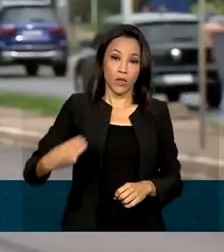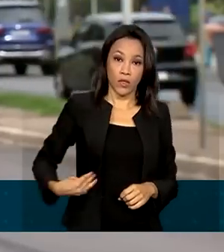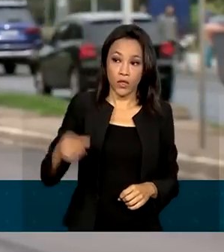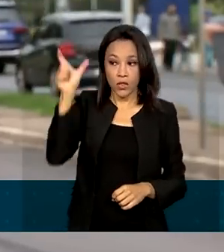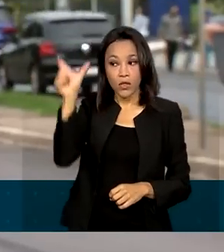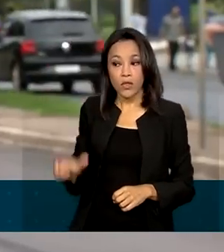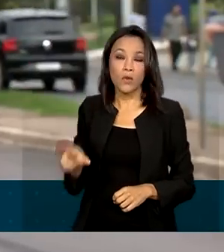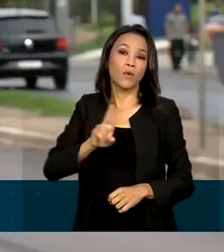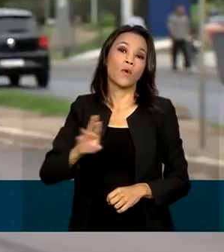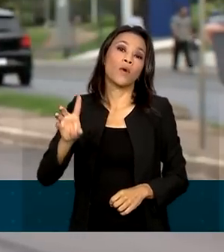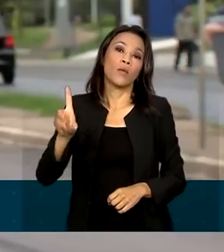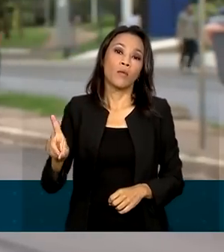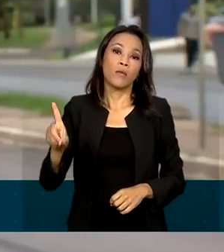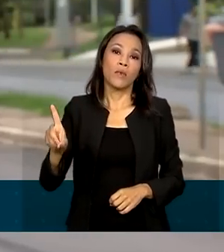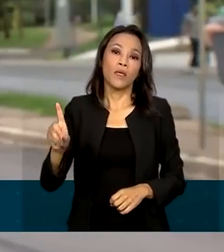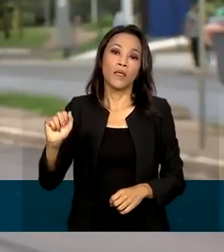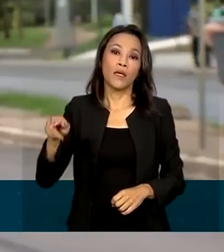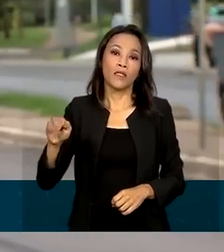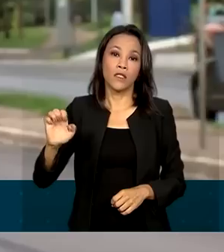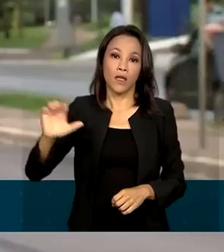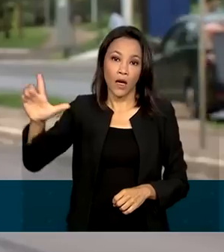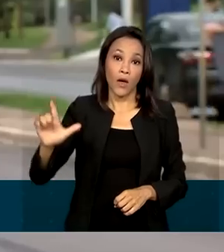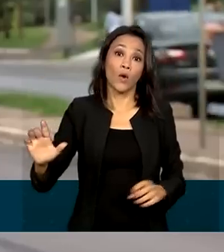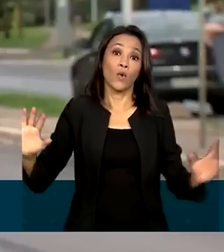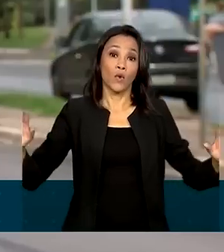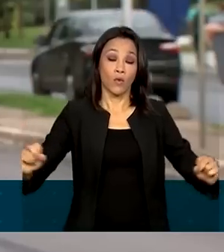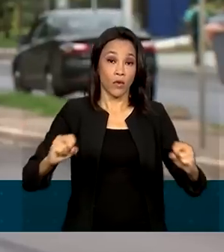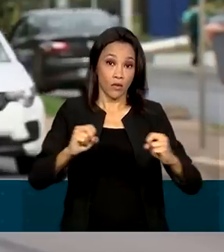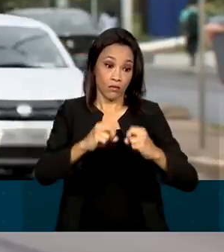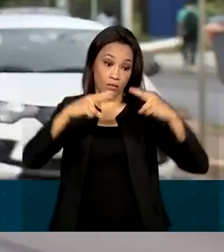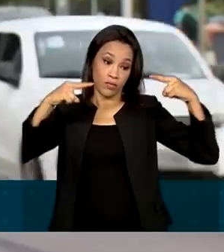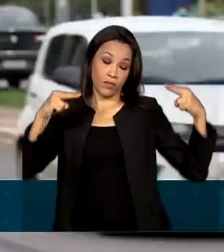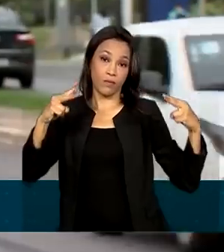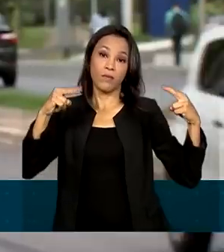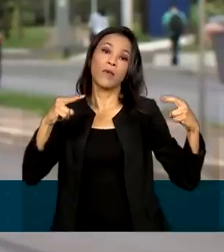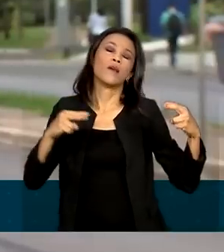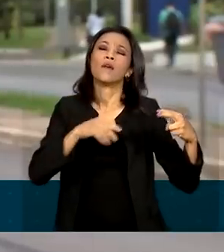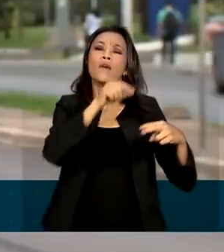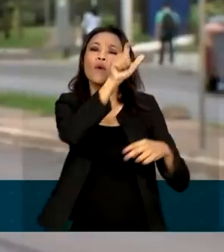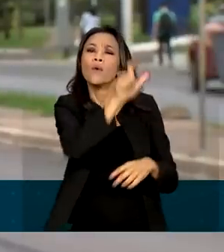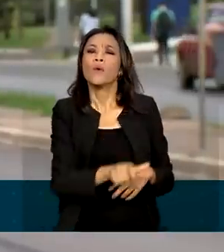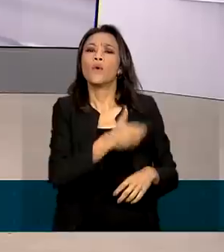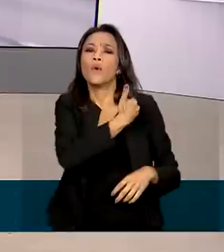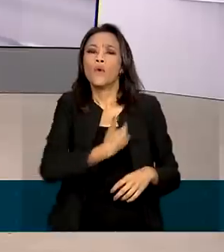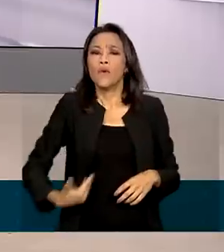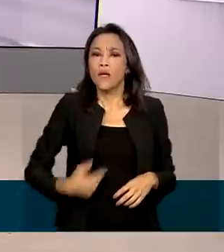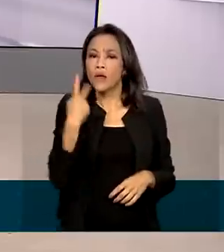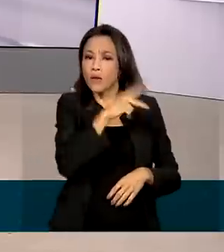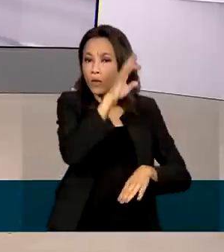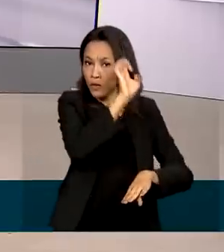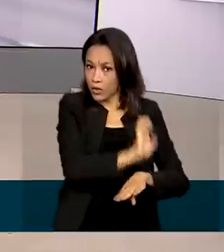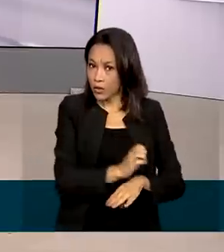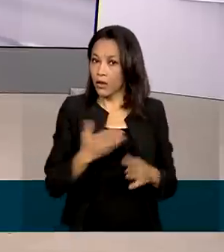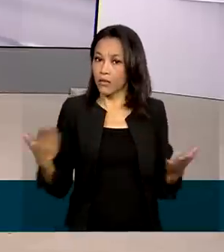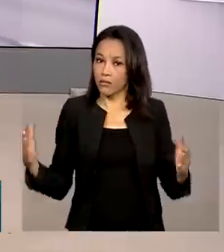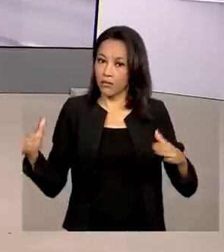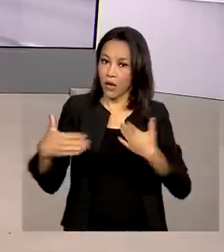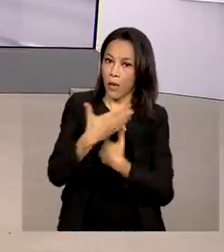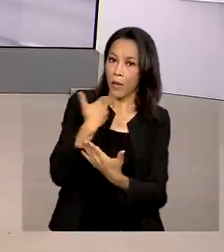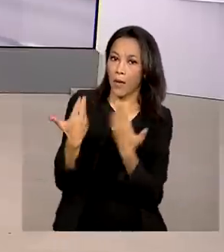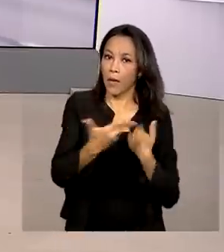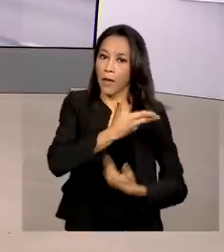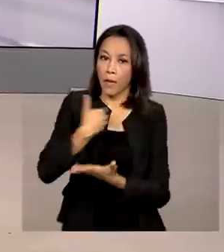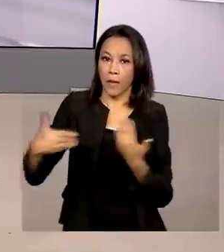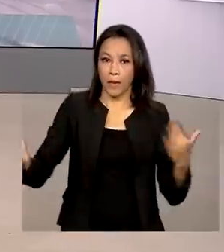Ferreira, se reuniu por videochamada com o governador do estado, Carlos Moisés. Renata. Tá certo, Pedro. Muito obrigada pelas suas